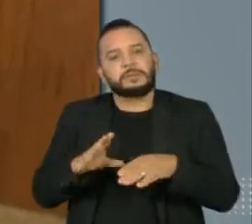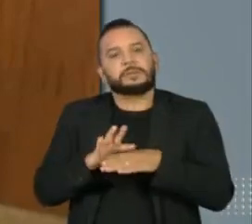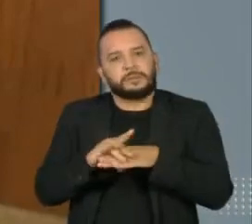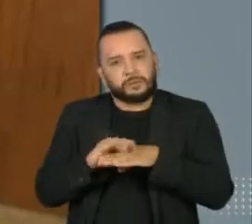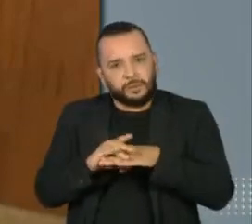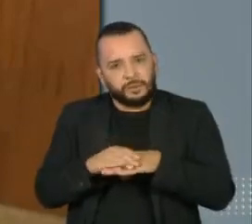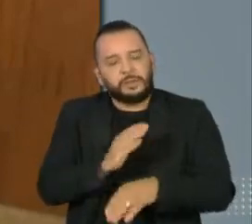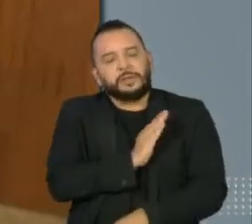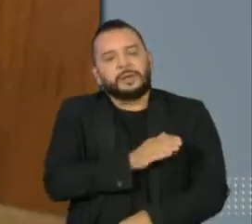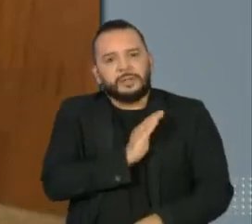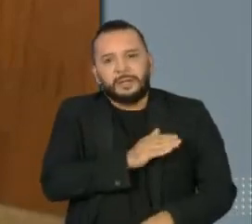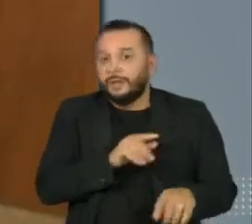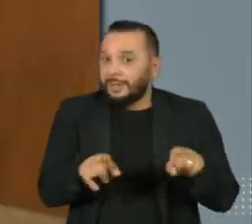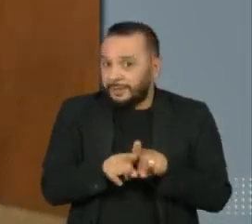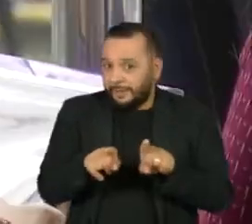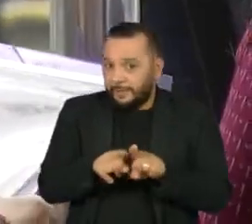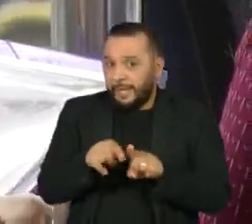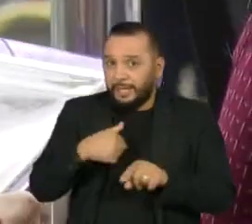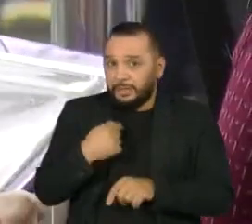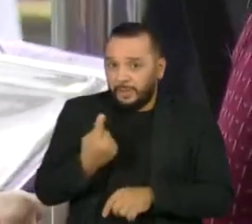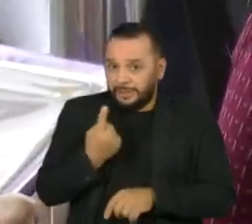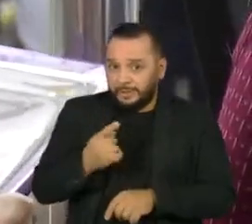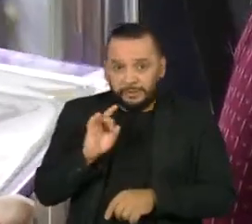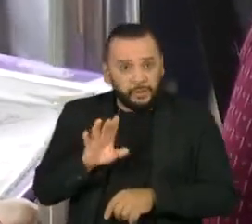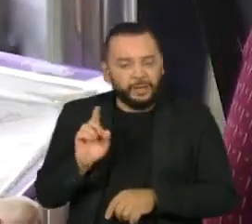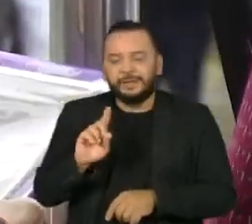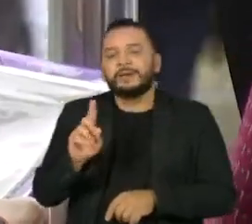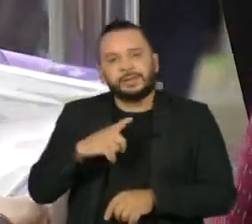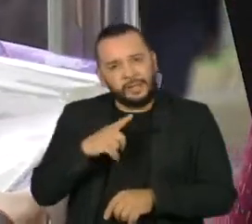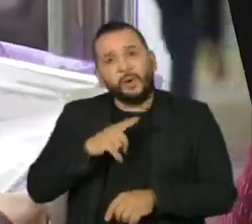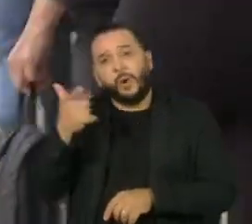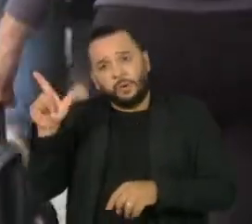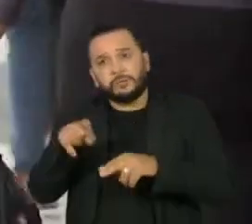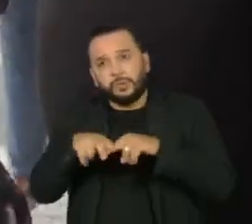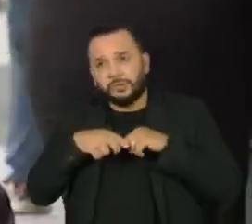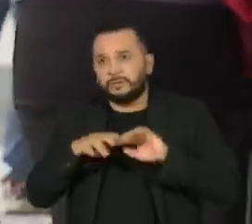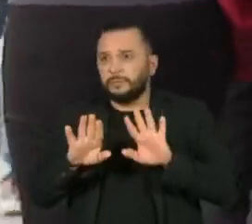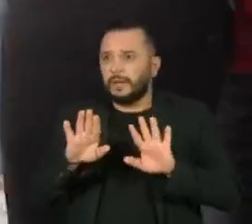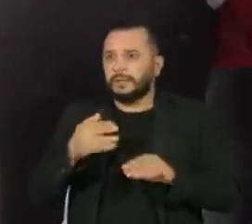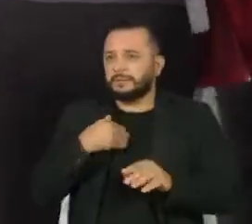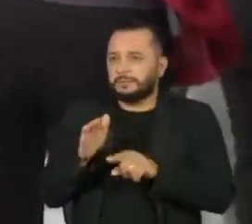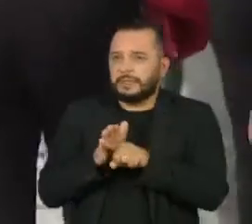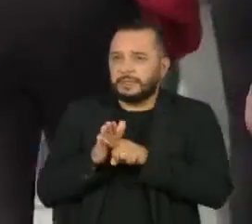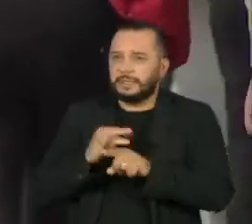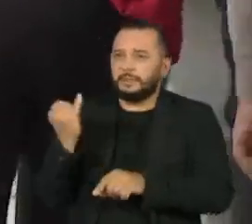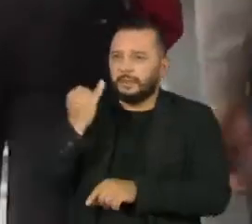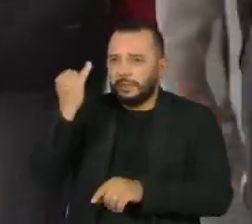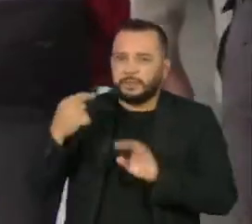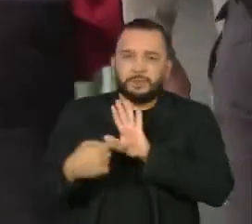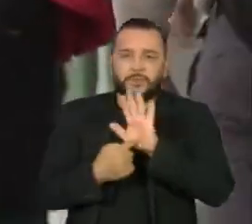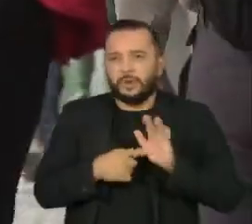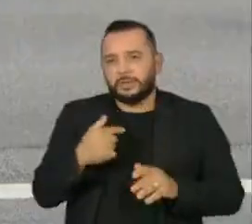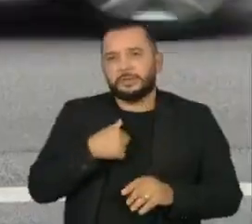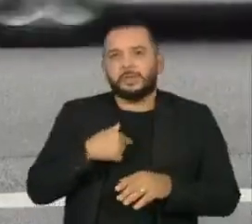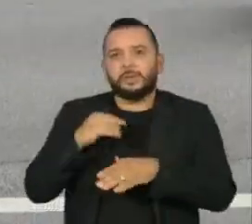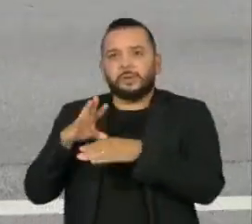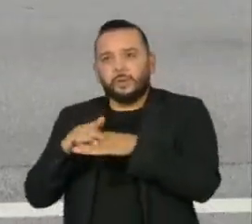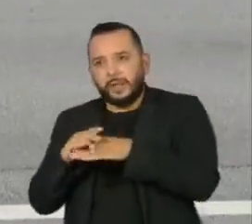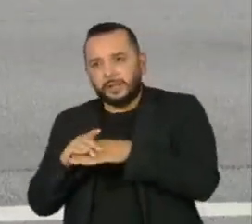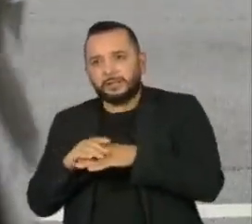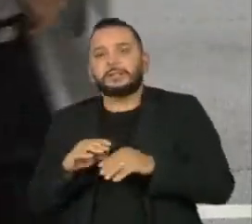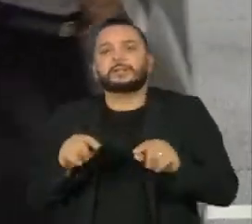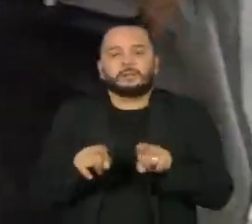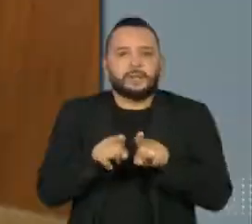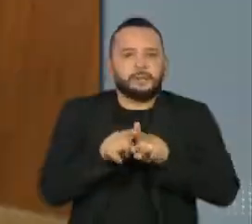cardiovasculares, além da solidão. Mas entende que o estudo é relevante por traçar uma relação entre doenças e